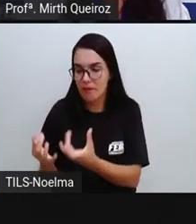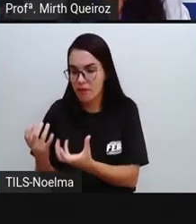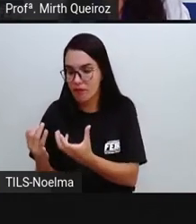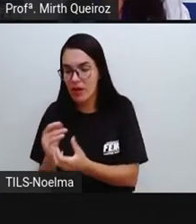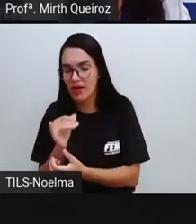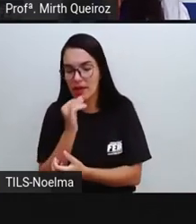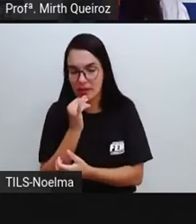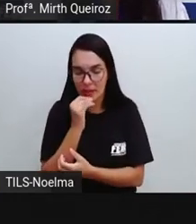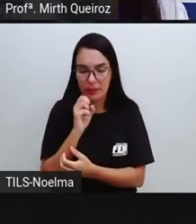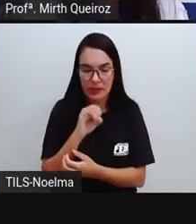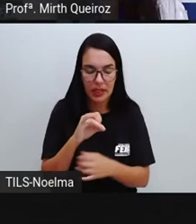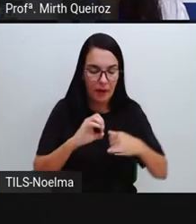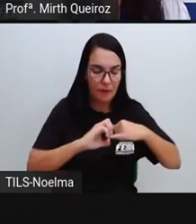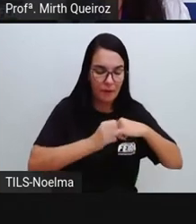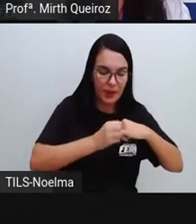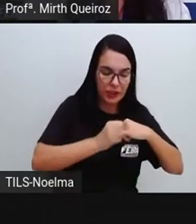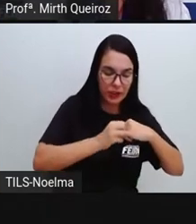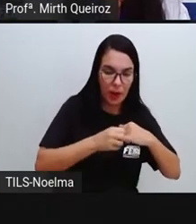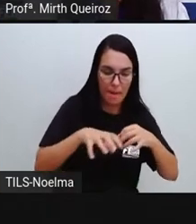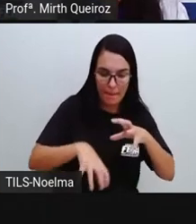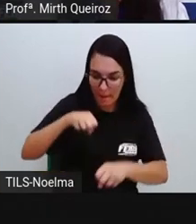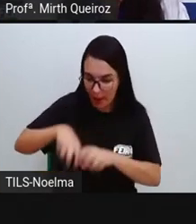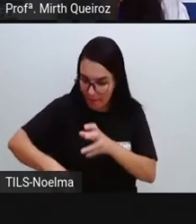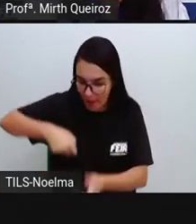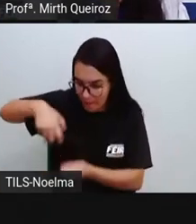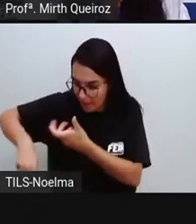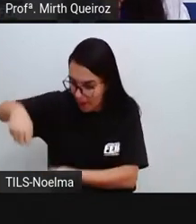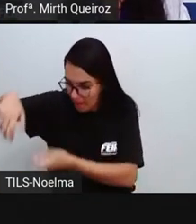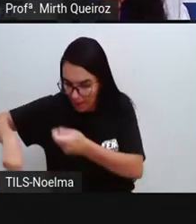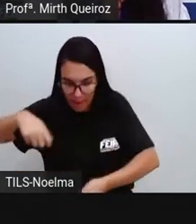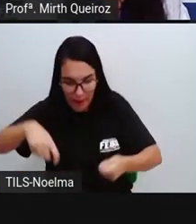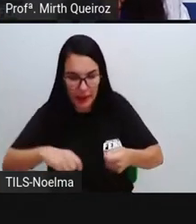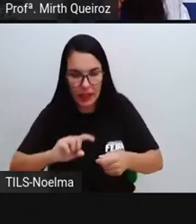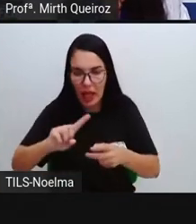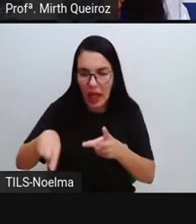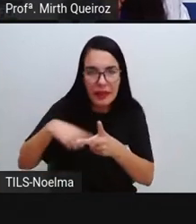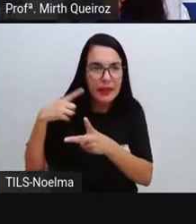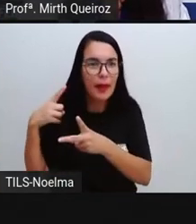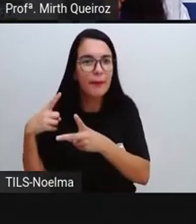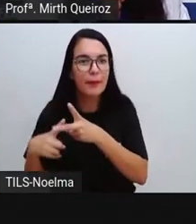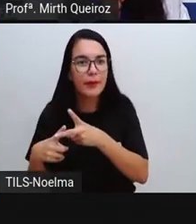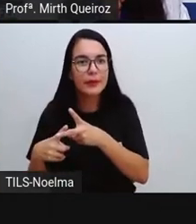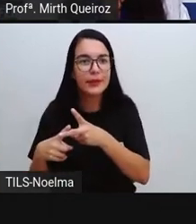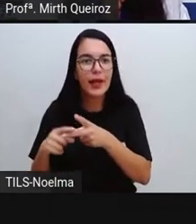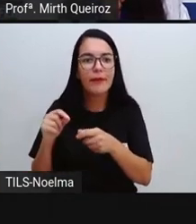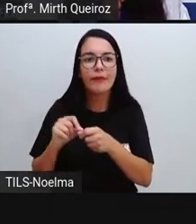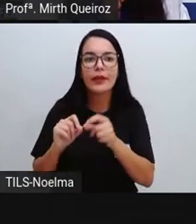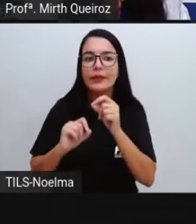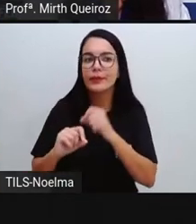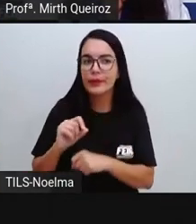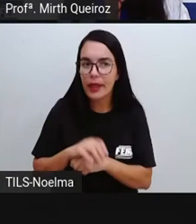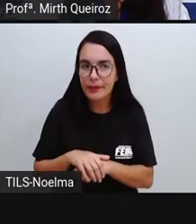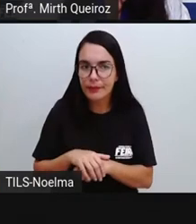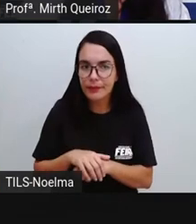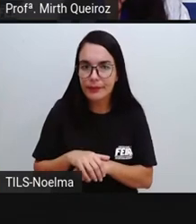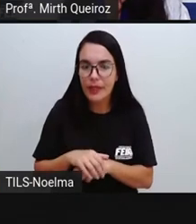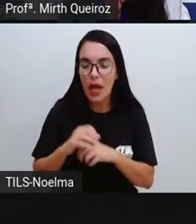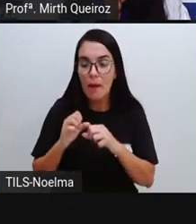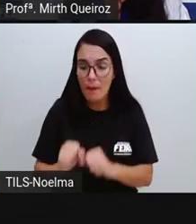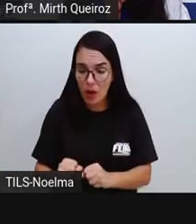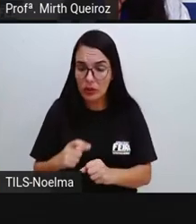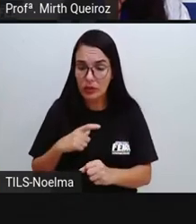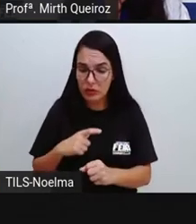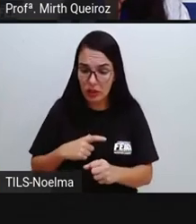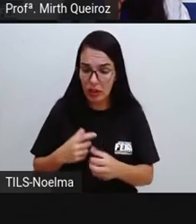feijão. Depois de se colher o feijão, se tira aquela vegetação e ao invés de utilizar essa vegetação que pode servir